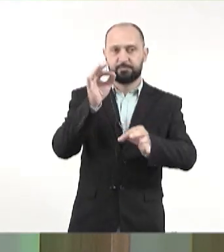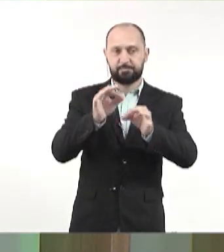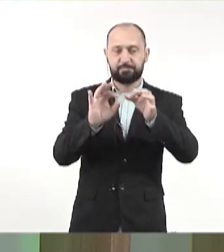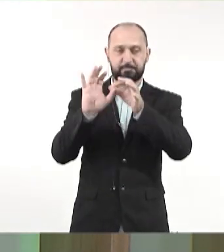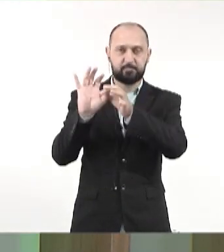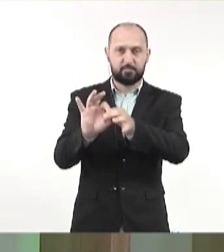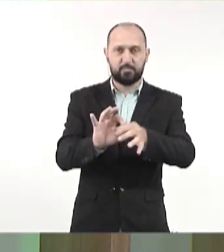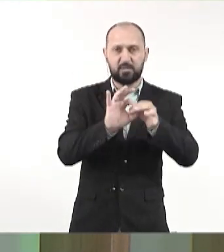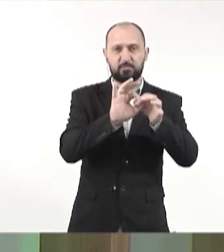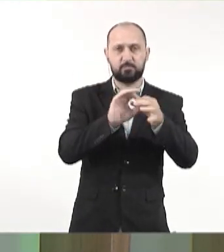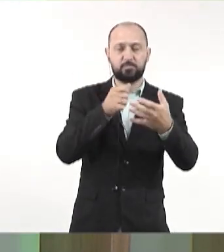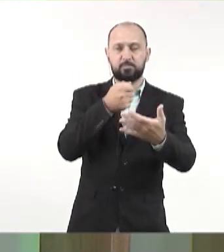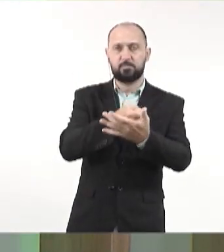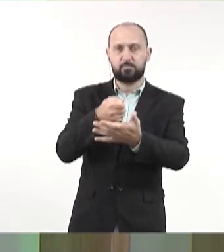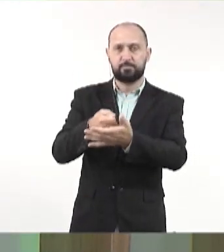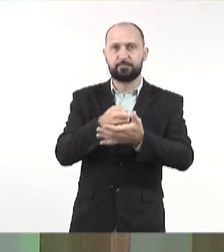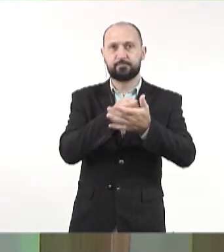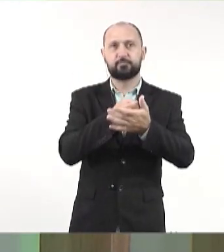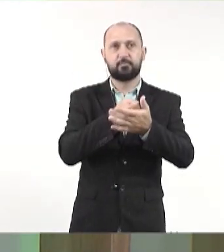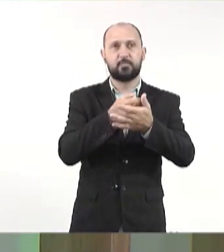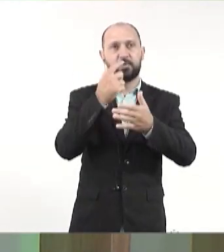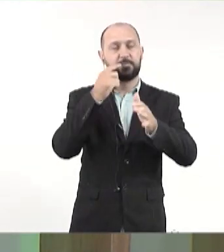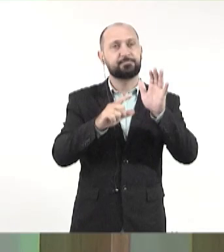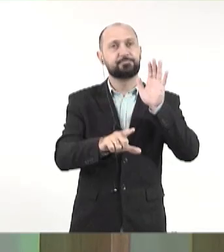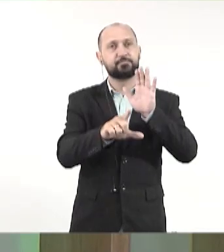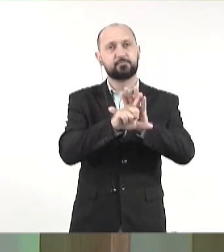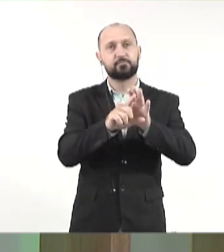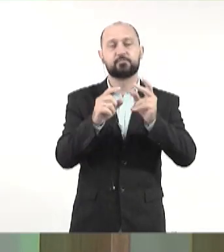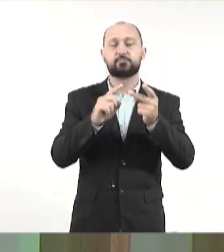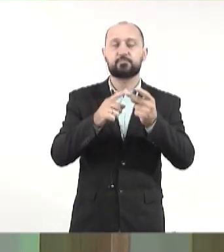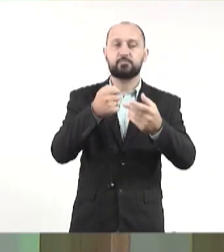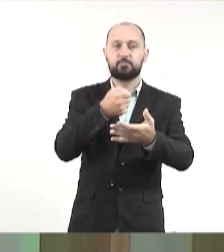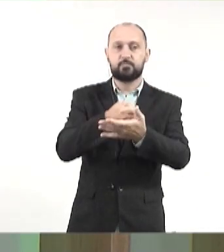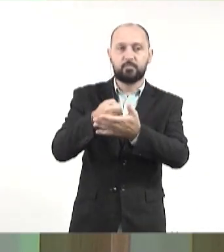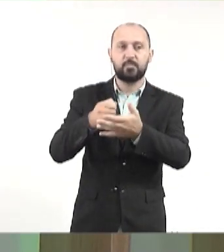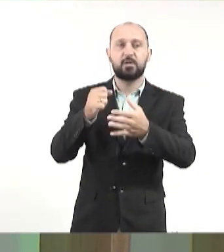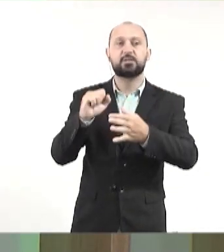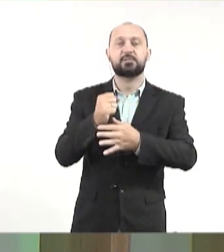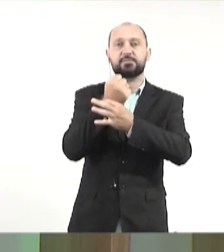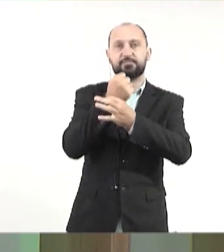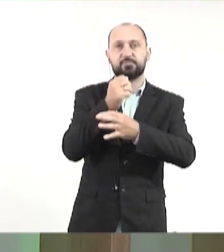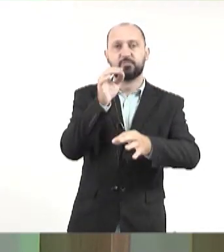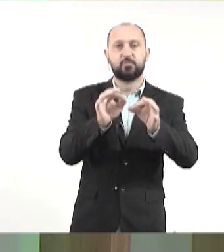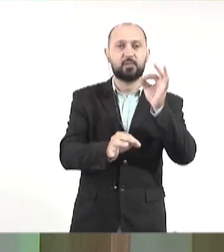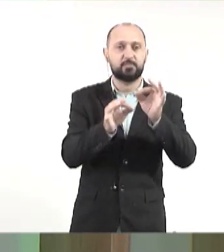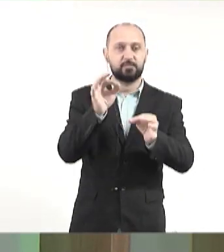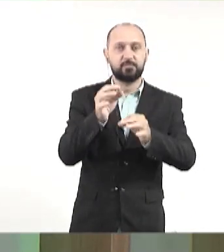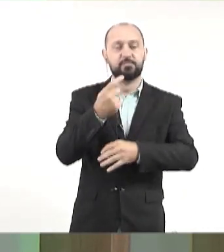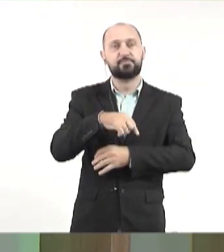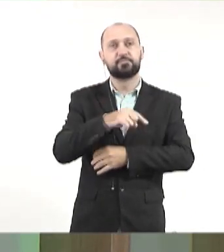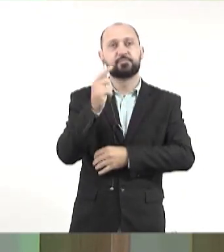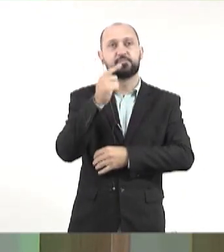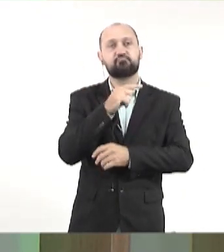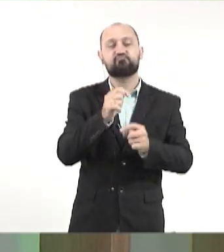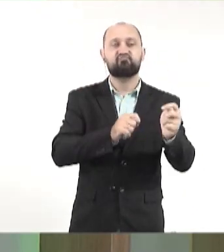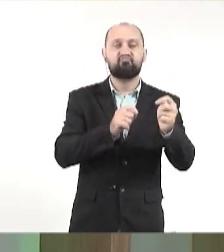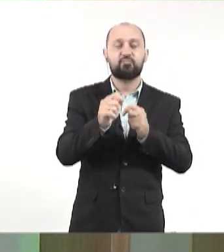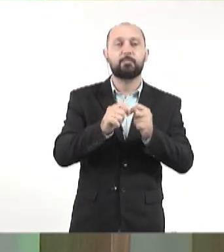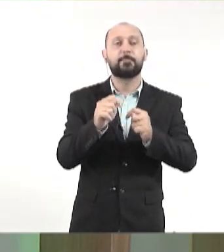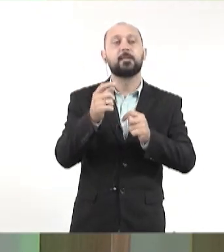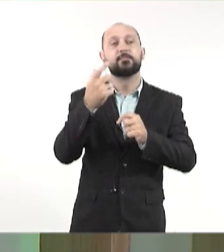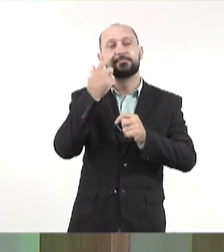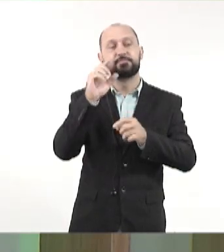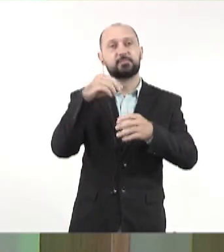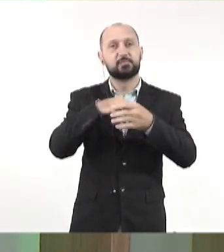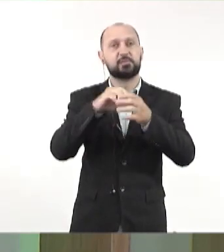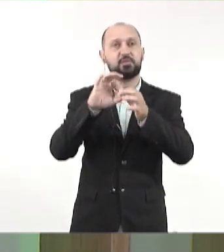contexto para garantir esse controle de legalidade, para garantir segurança jurídica, porque o que nós ansiamos mesmo é que